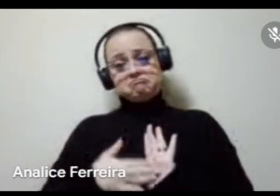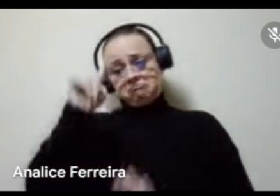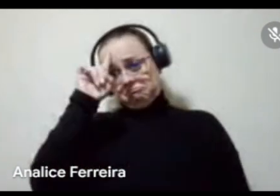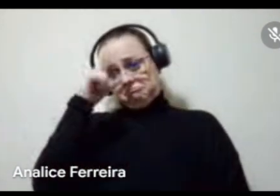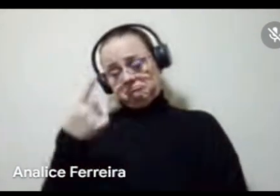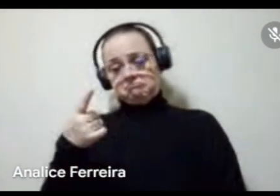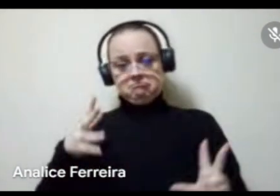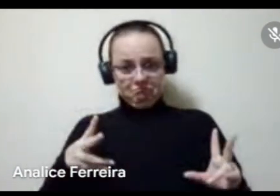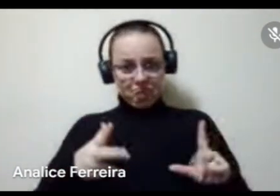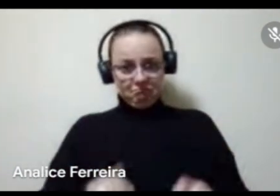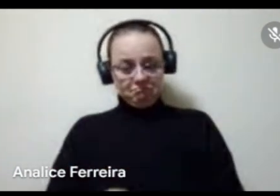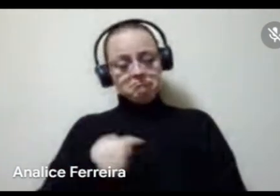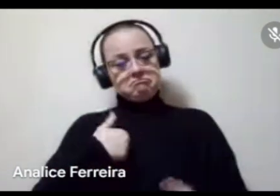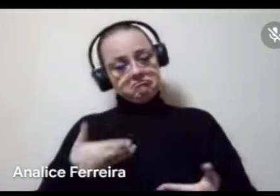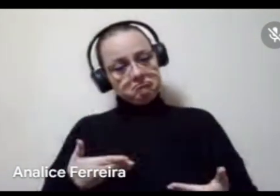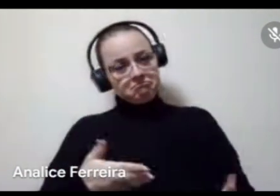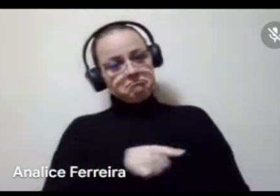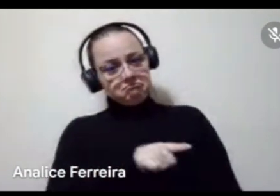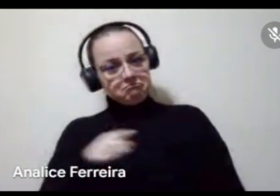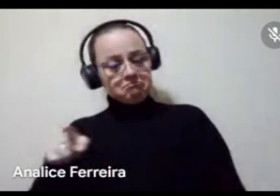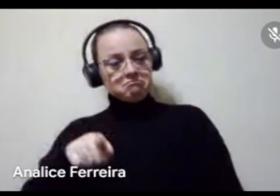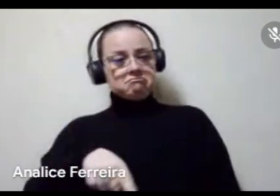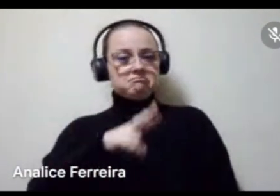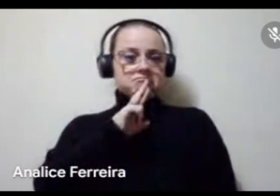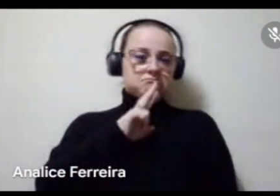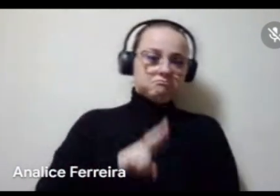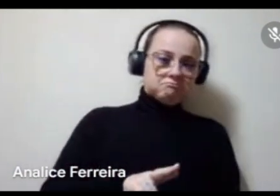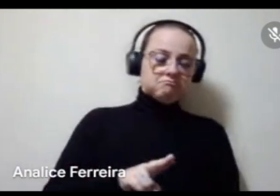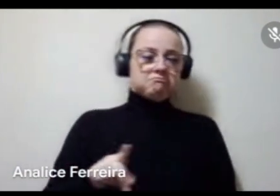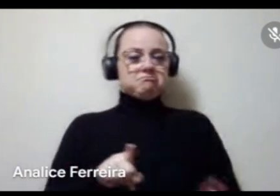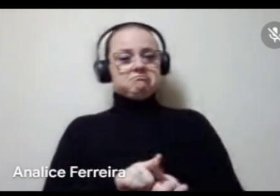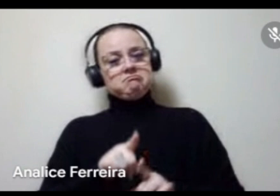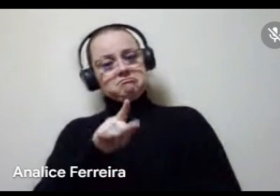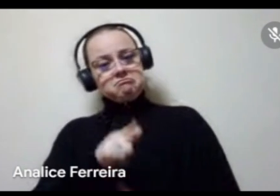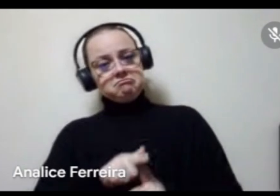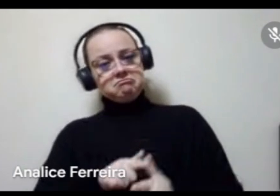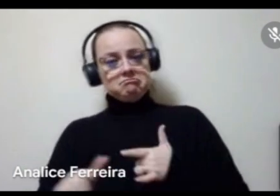tudo bem, então eu convido você a responder e compartilhar também.